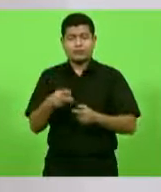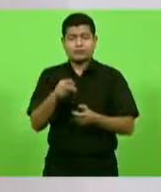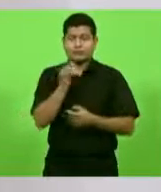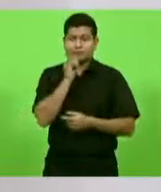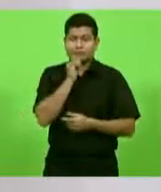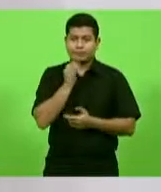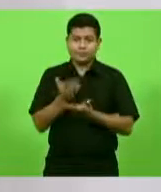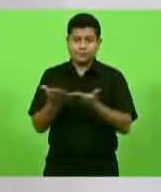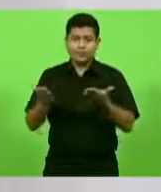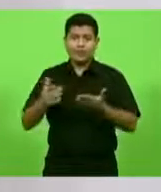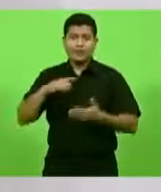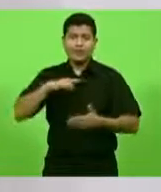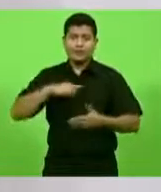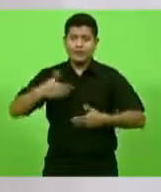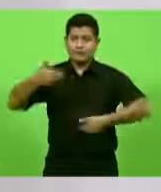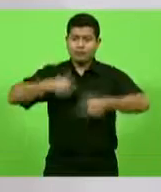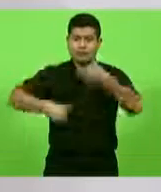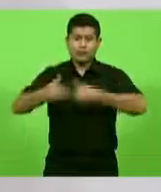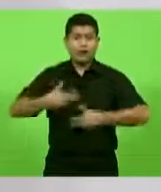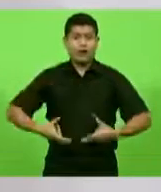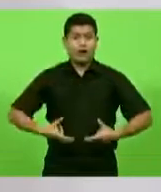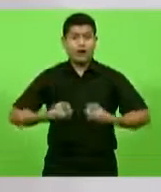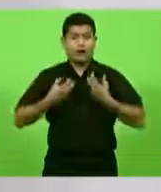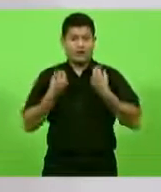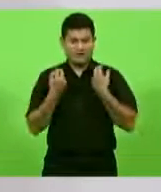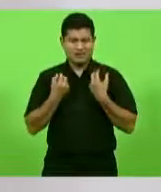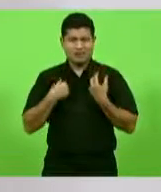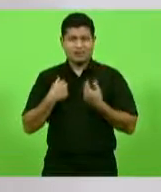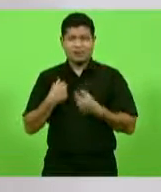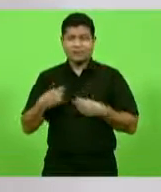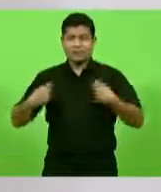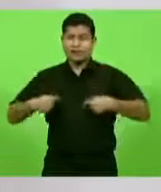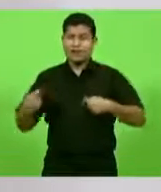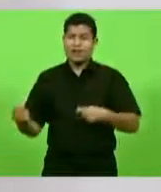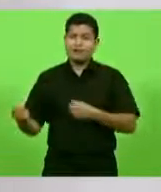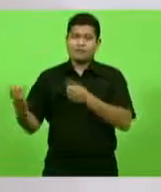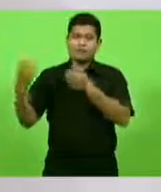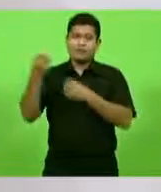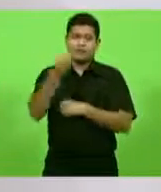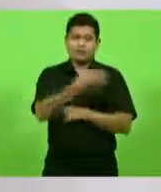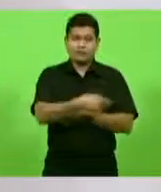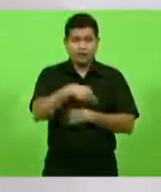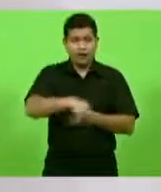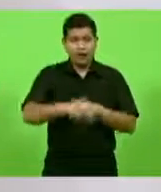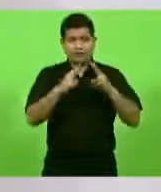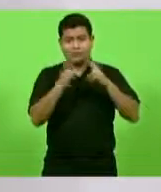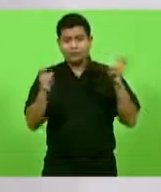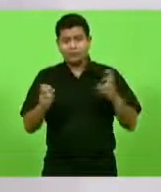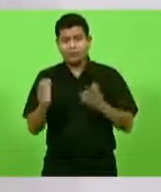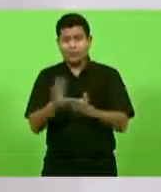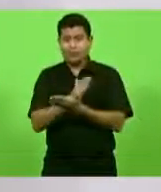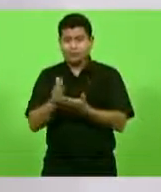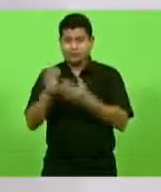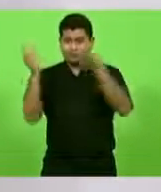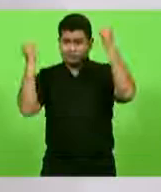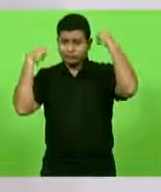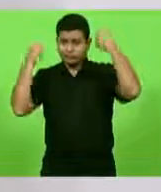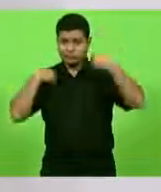tinham que vir a Chapecó, a grande maioria, Florianópolis, inclusive. Em 2018,